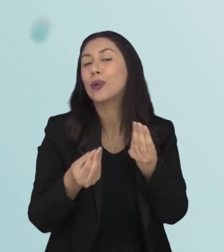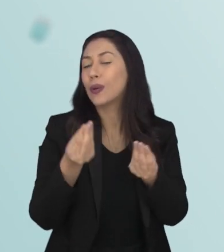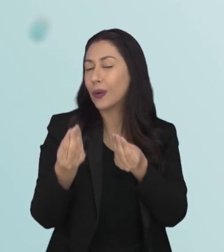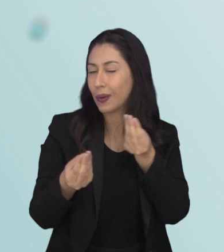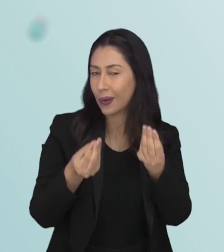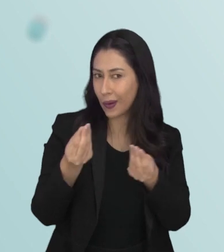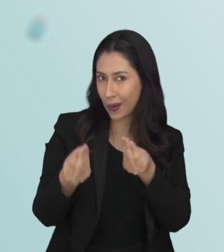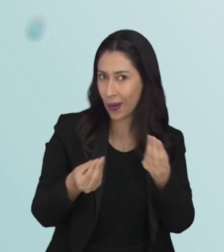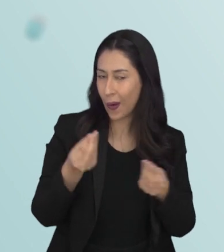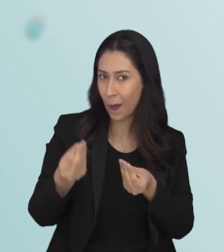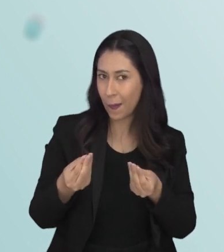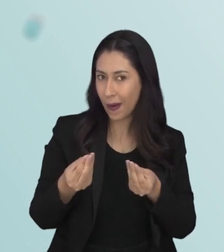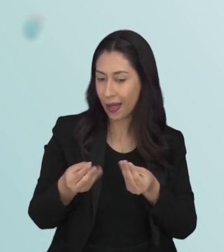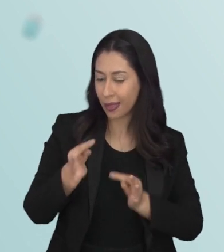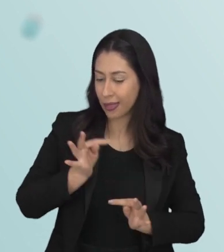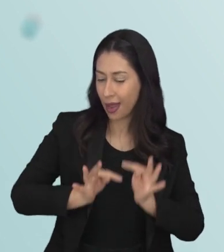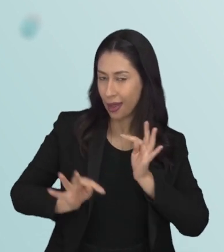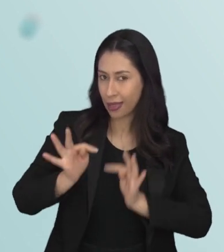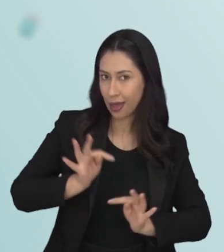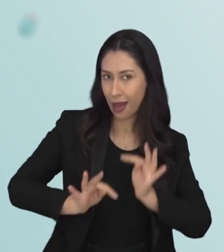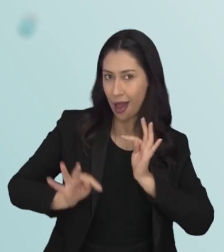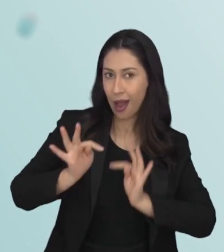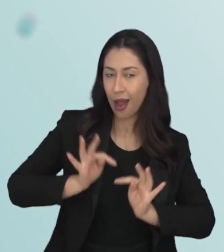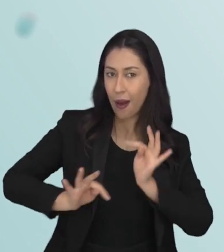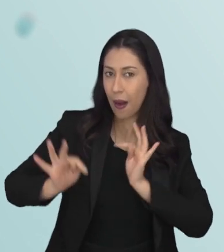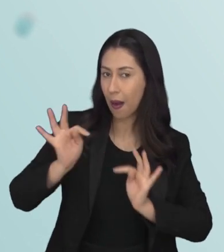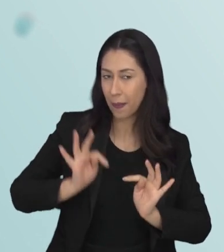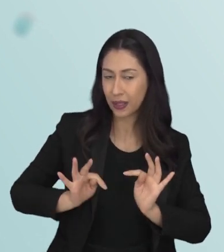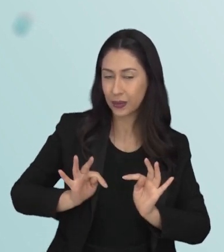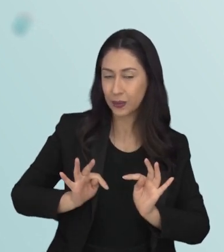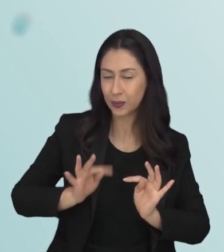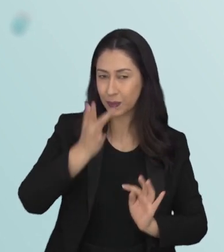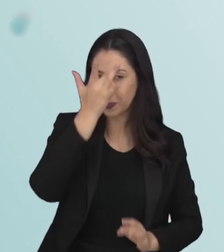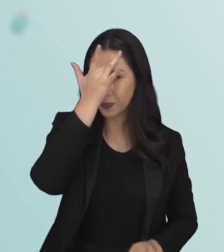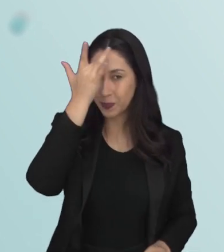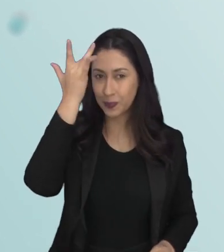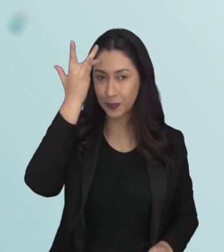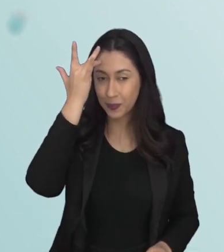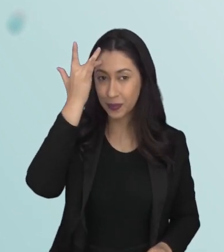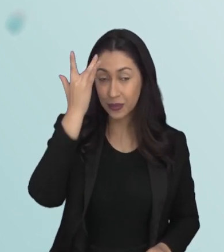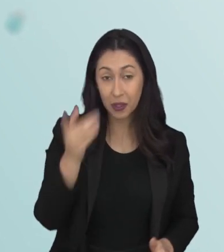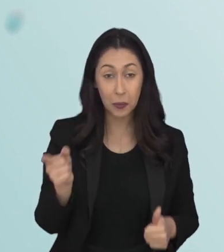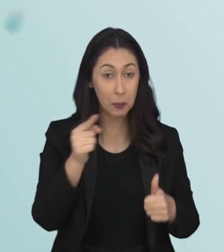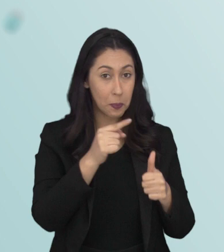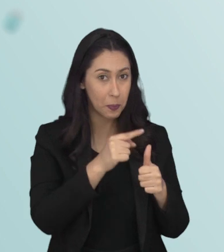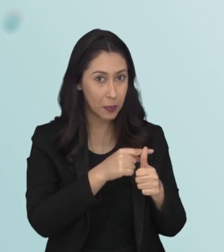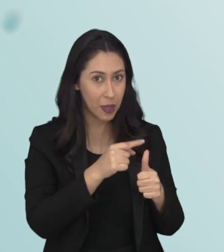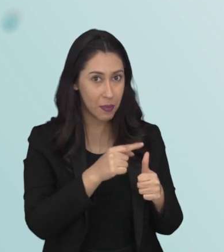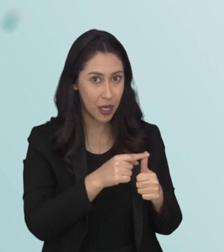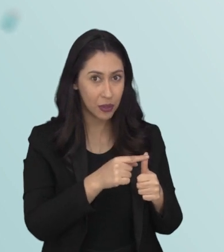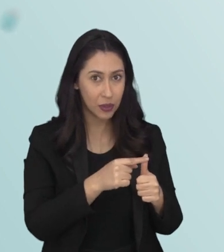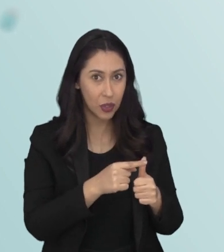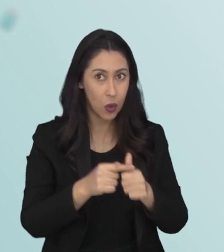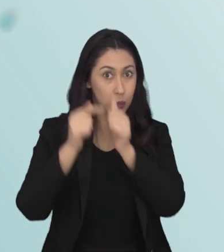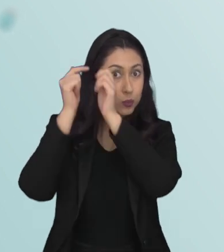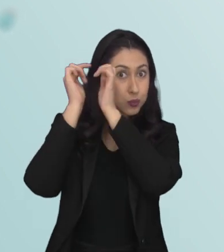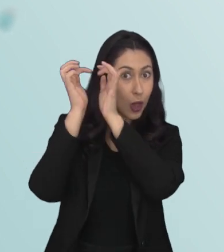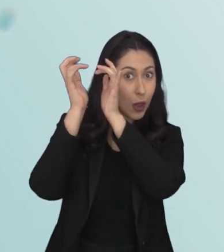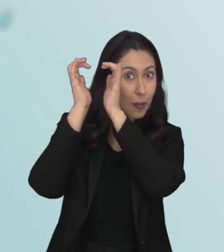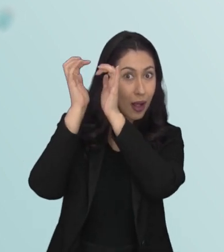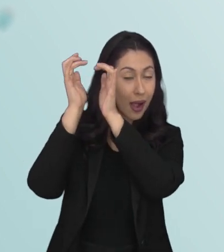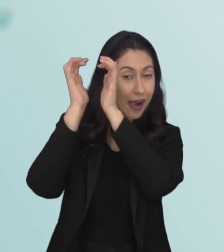a gente nas prevenções, nos tratamentos das doenças relacionadas à saúde mental? O exercício, primeiramente, ele aumenta o fluxo cerebral